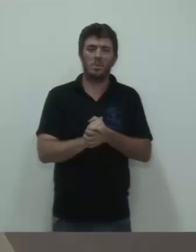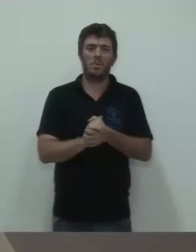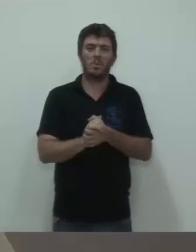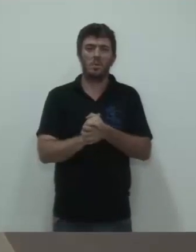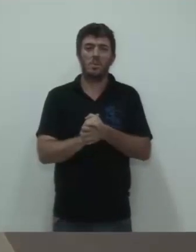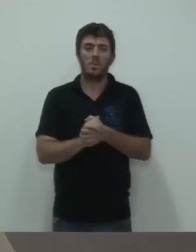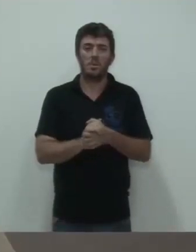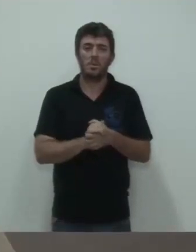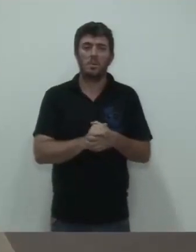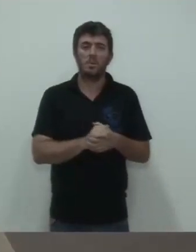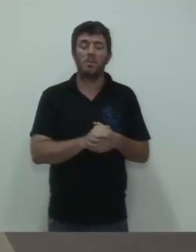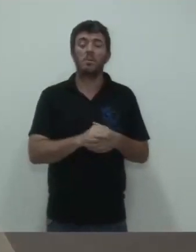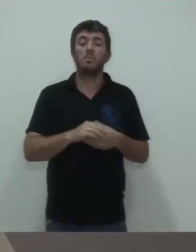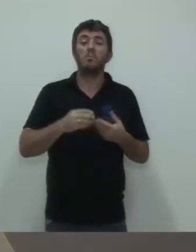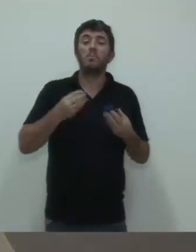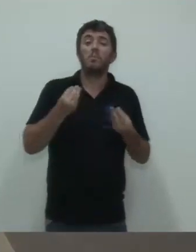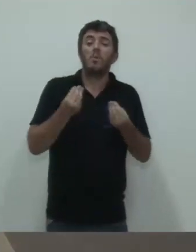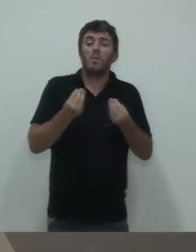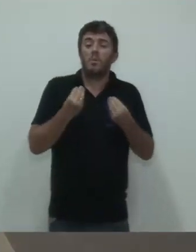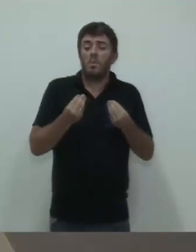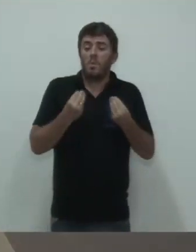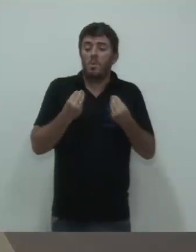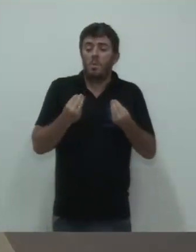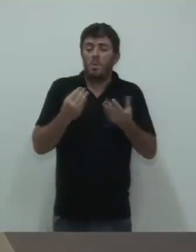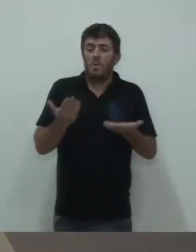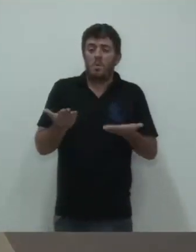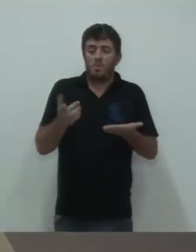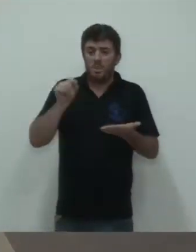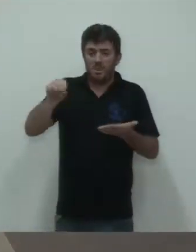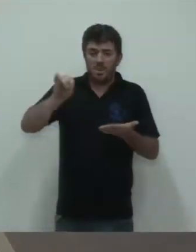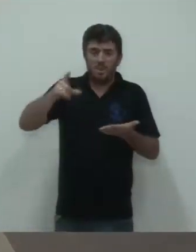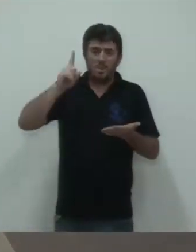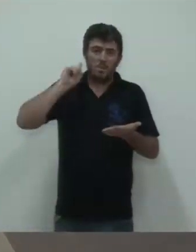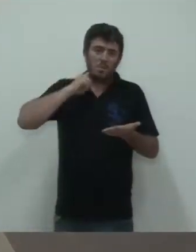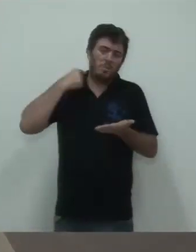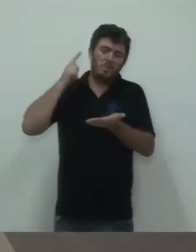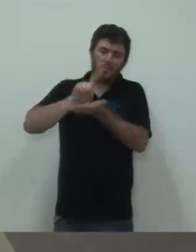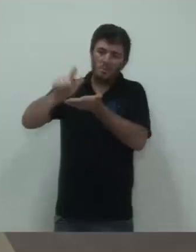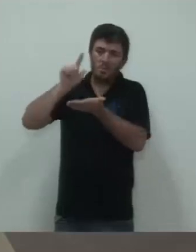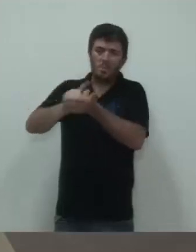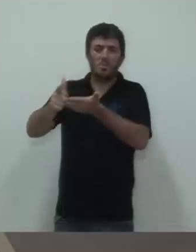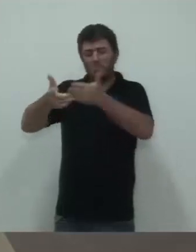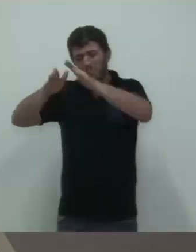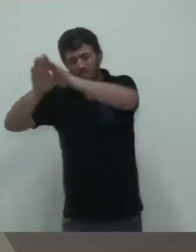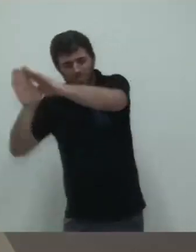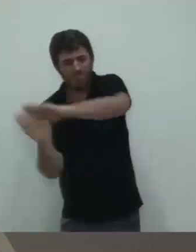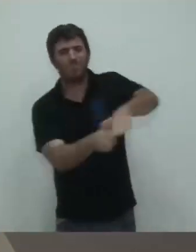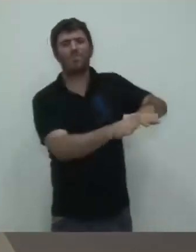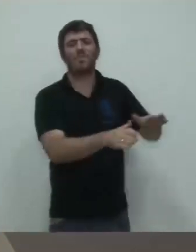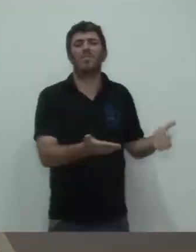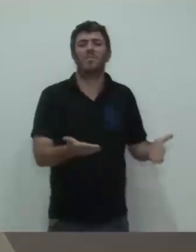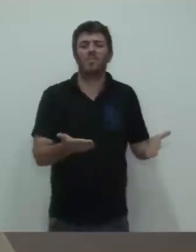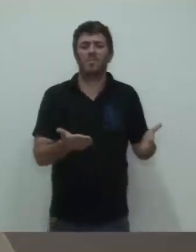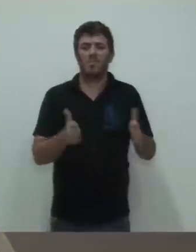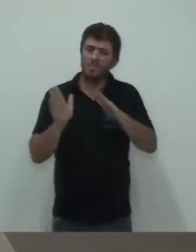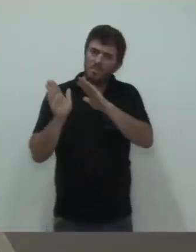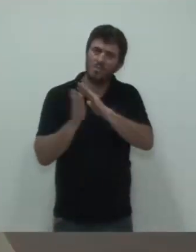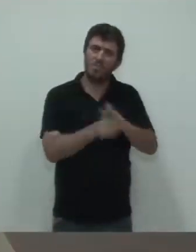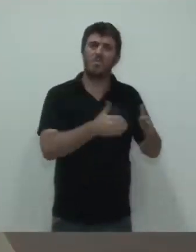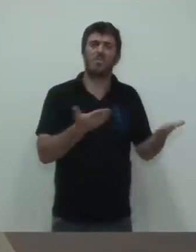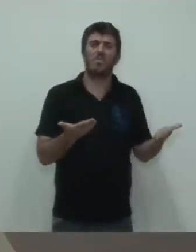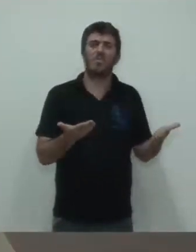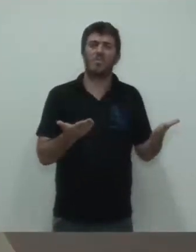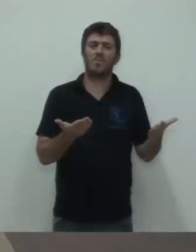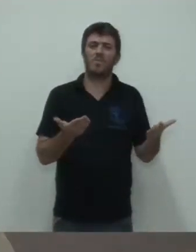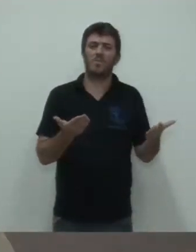isso não serve para mais nada. No passado talvez tivesse utilidade, hoje não serve para mais nada. Ah, tem que ter ações burocráticas para isso, que se tome